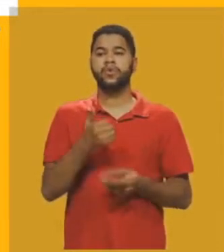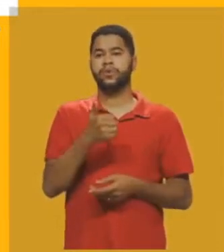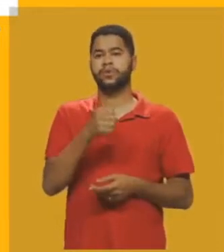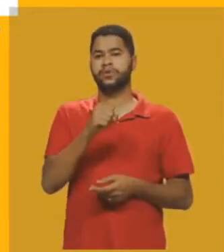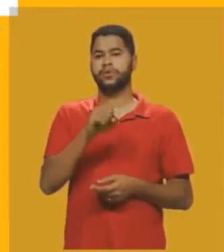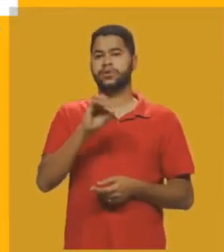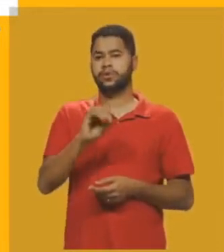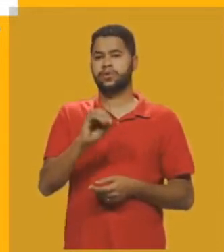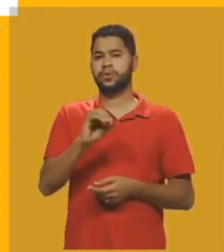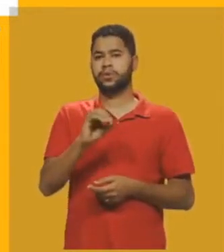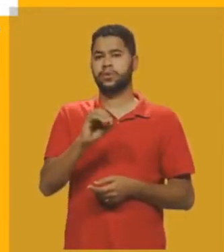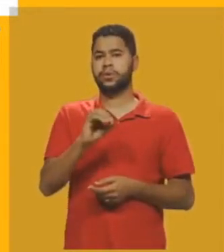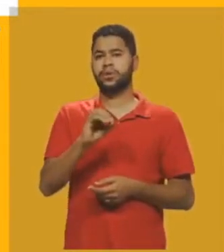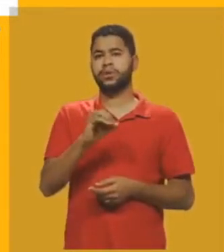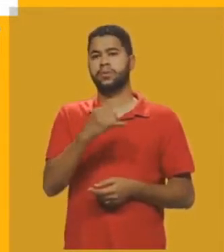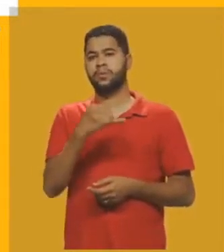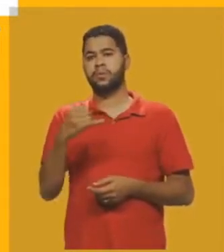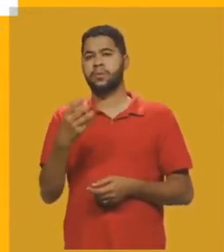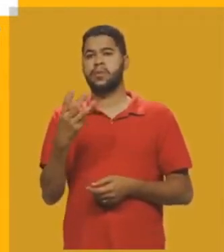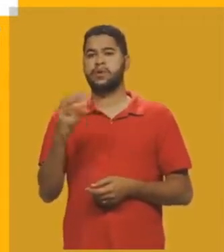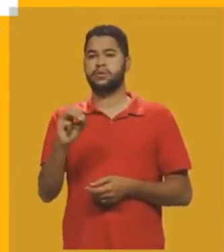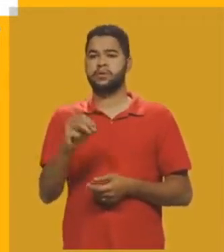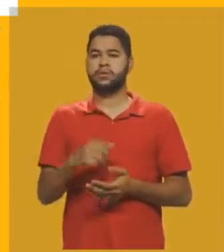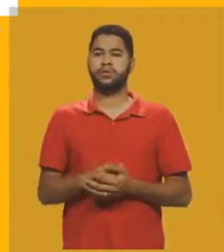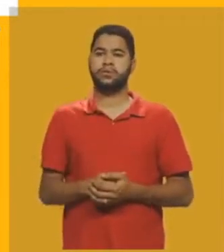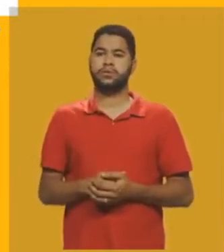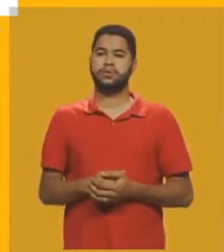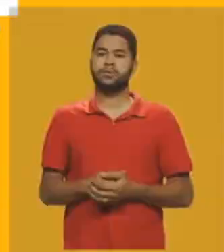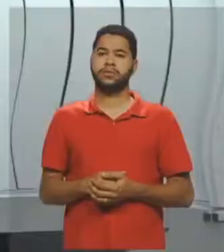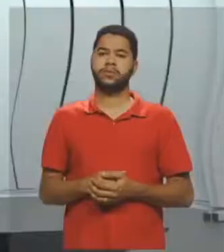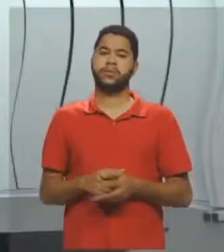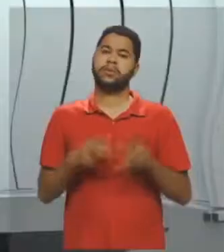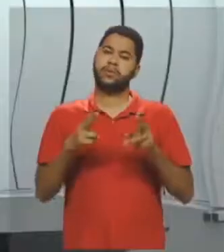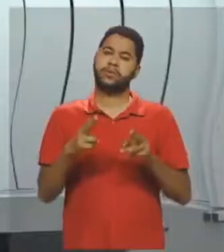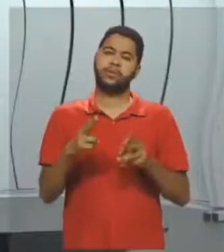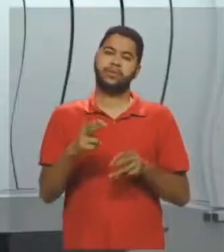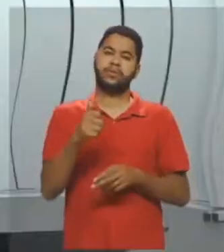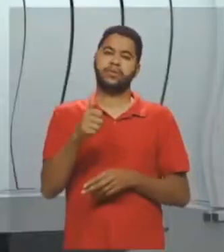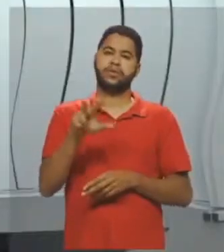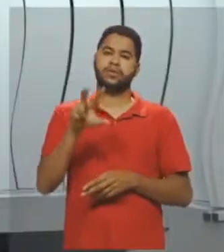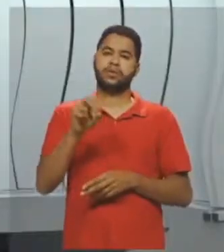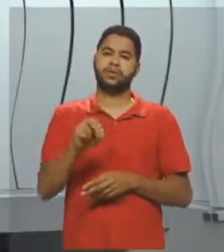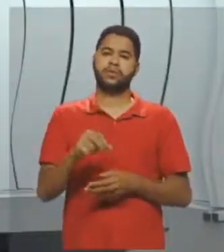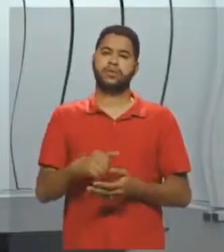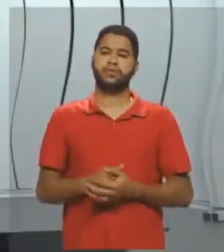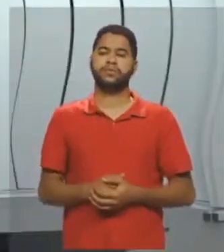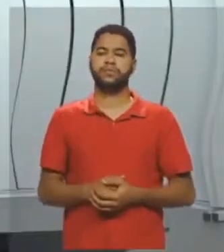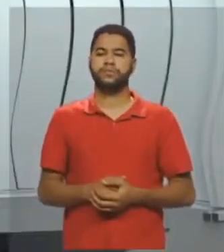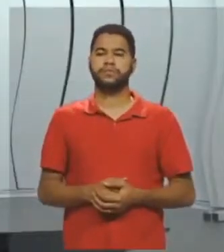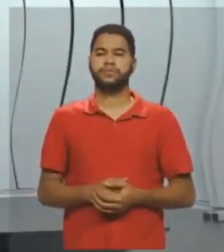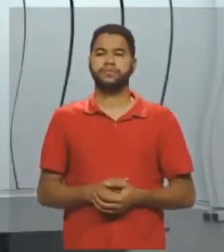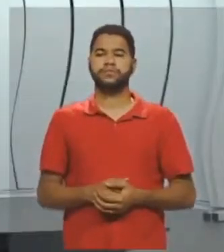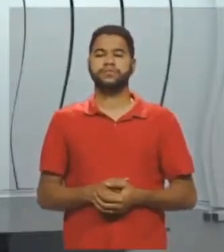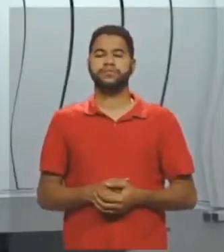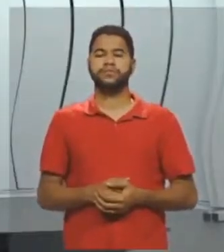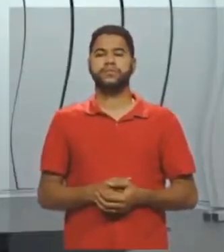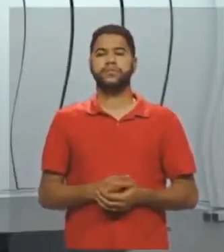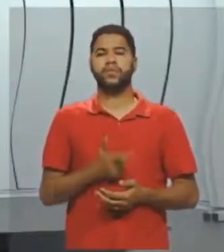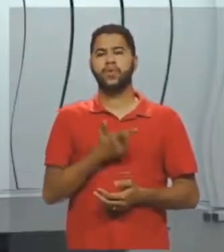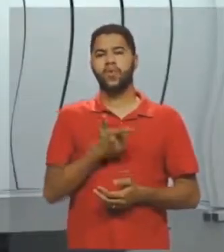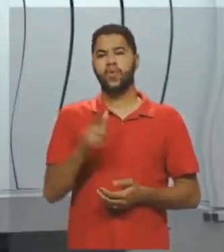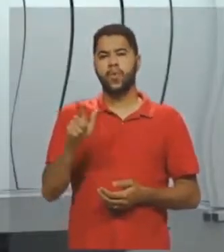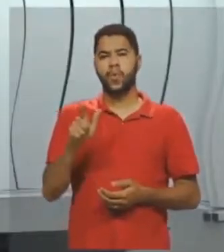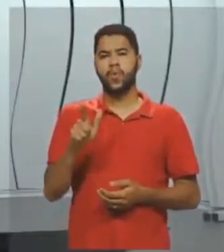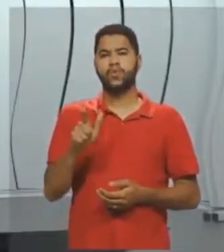graus menos 30 graus? 150 graus. Um outro tipo de